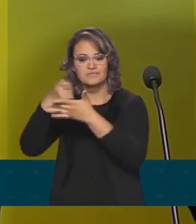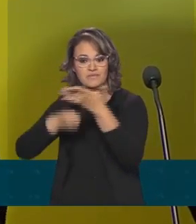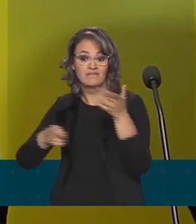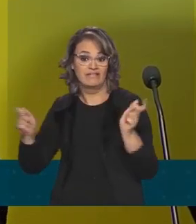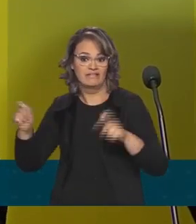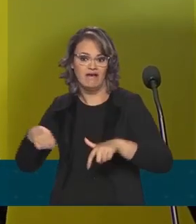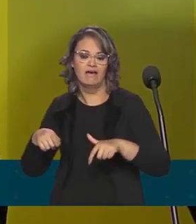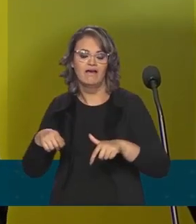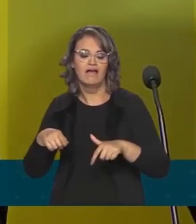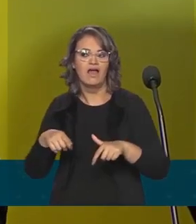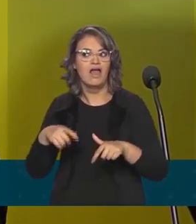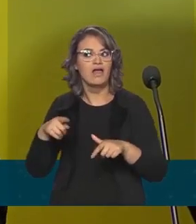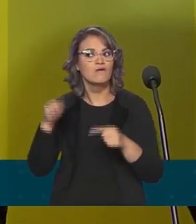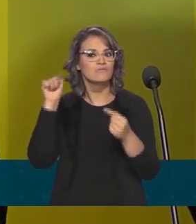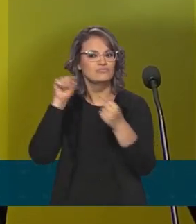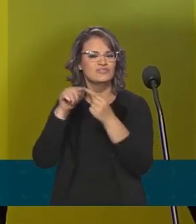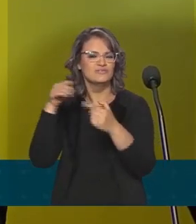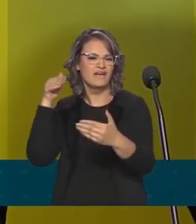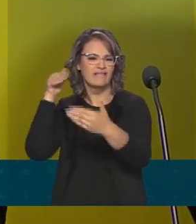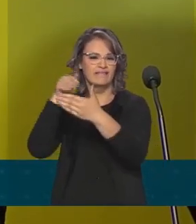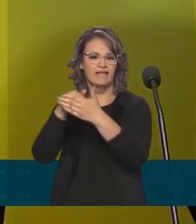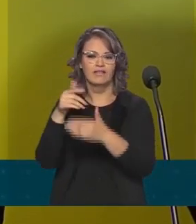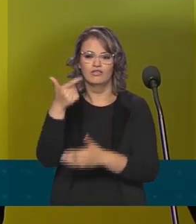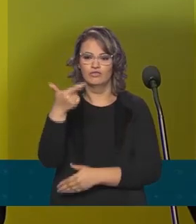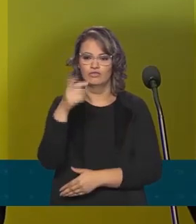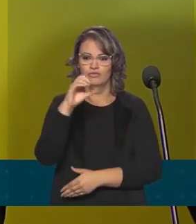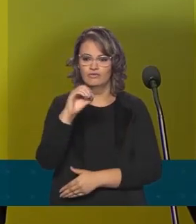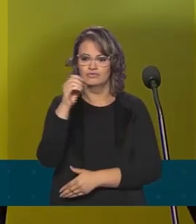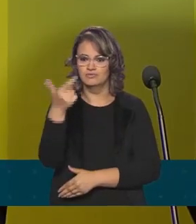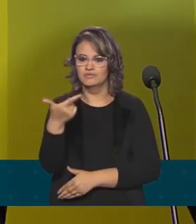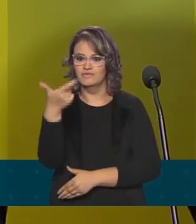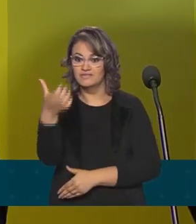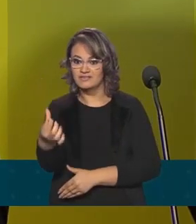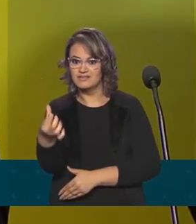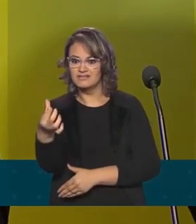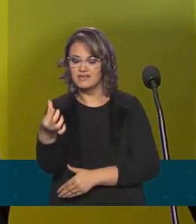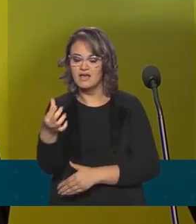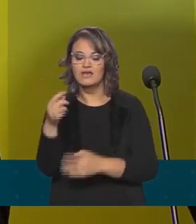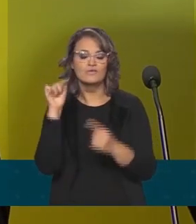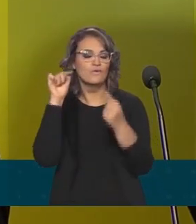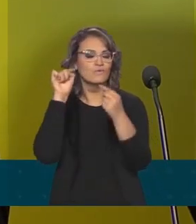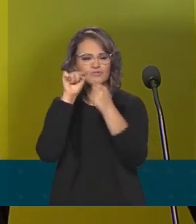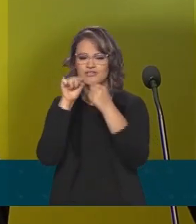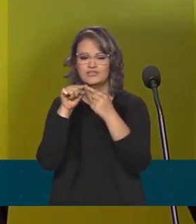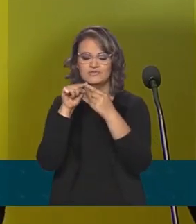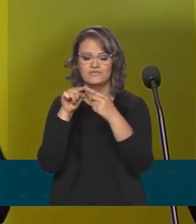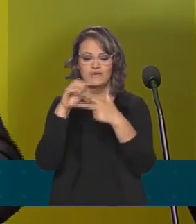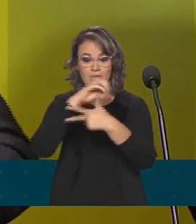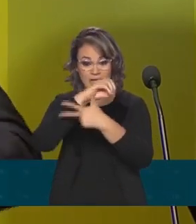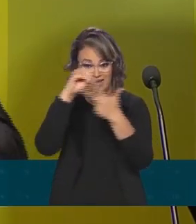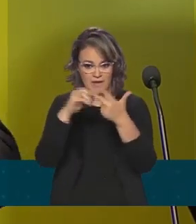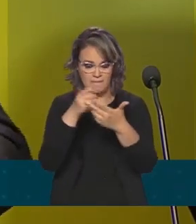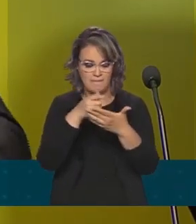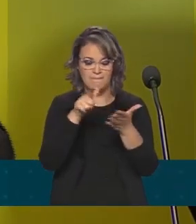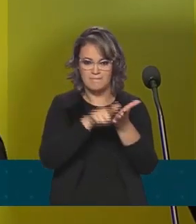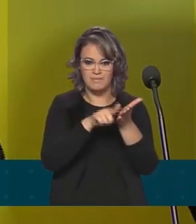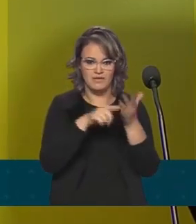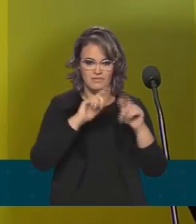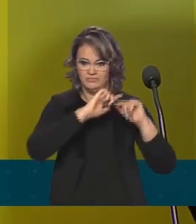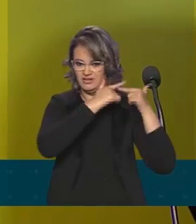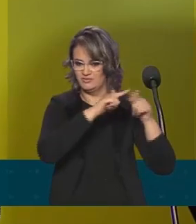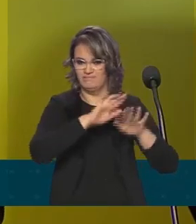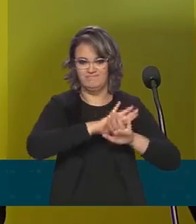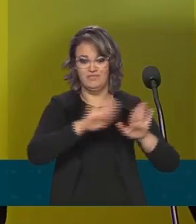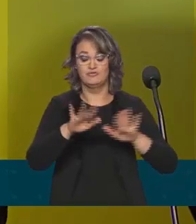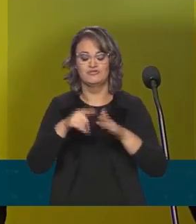nós vamos fazer quando chegarmos em 2026, em que a gente vai transformar todo o Enem em Enem digital. Então, agora a gente vai fazendo cada vez mais